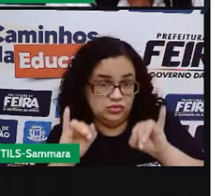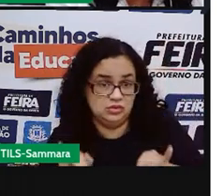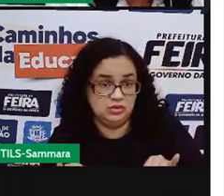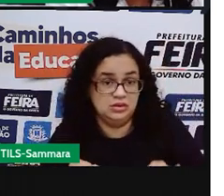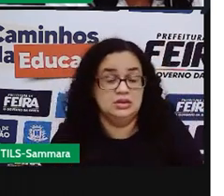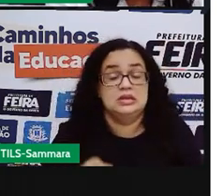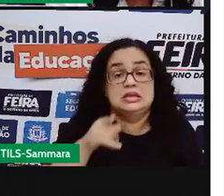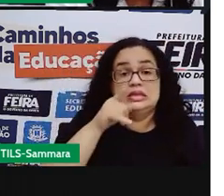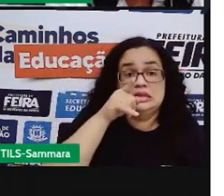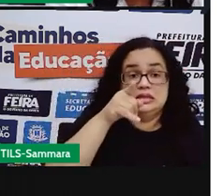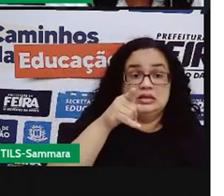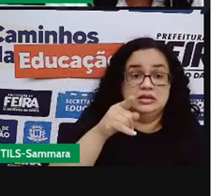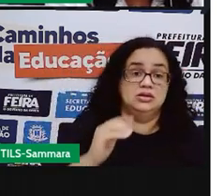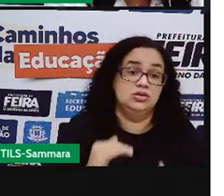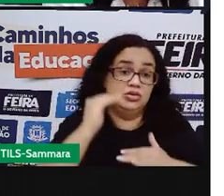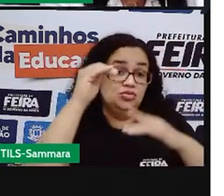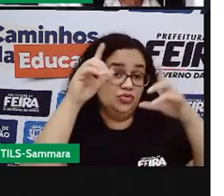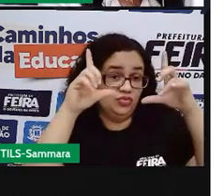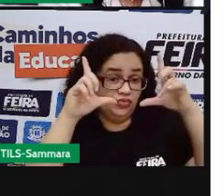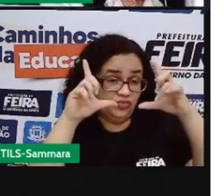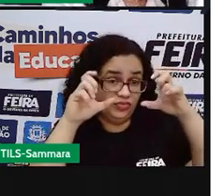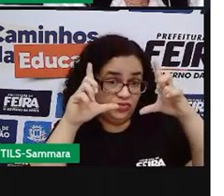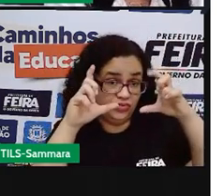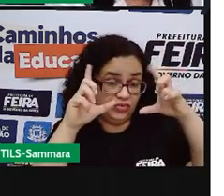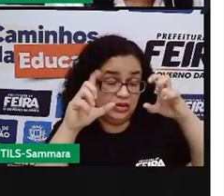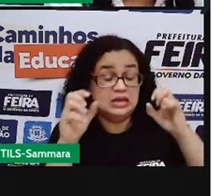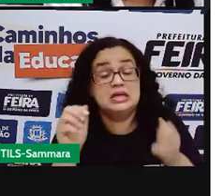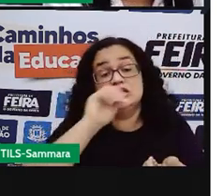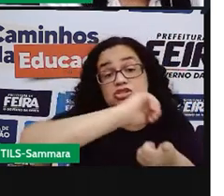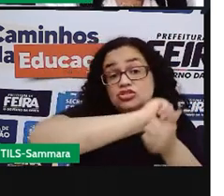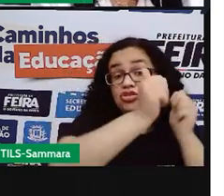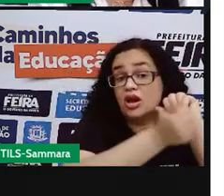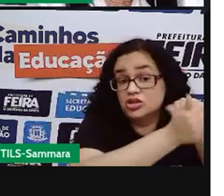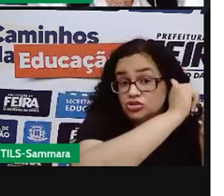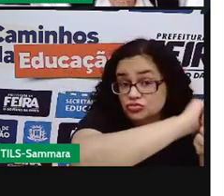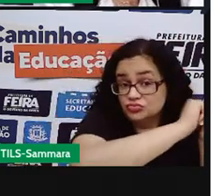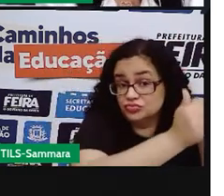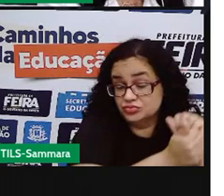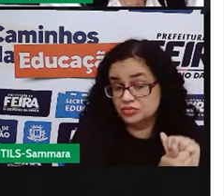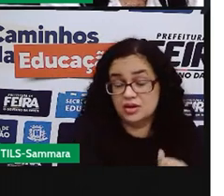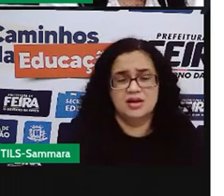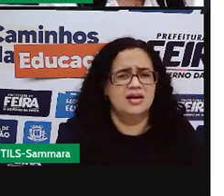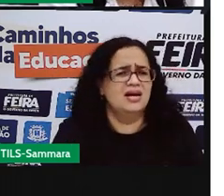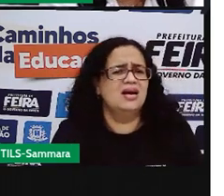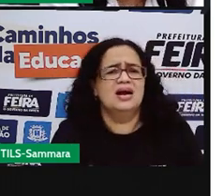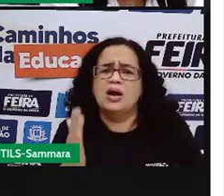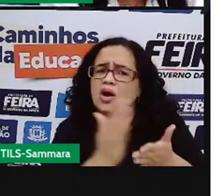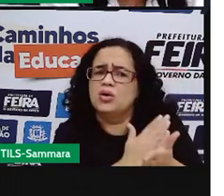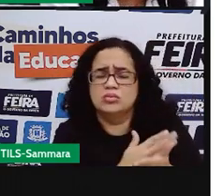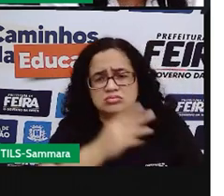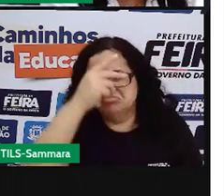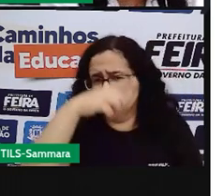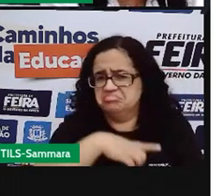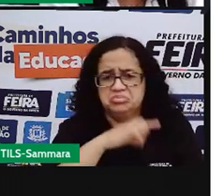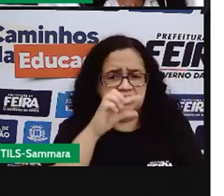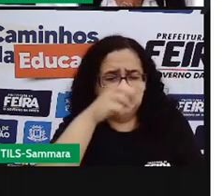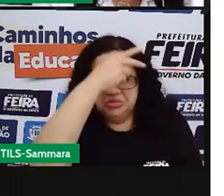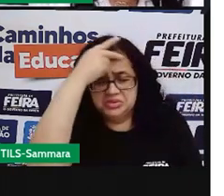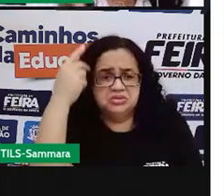Tarsila no autorretrato é uma obra de arte. Poucas pessoas têm acesso a ela.